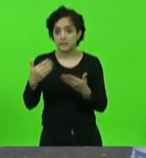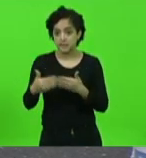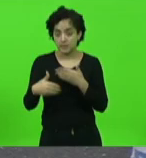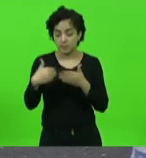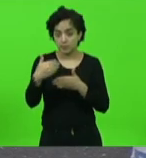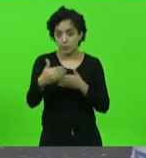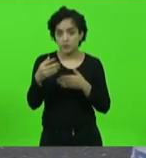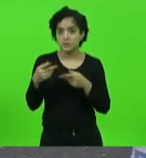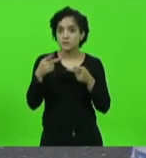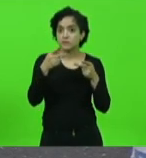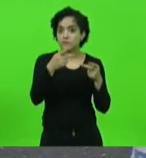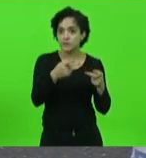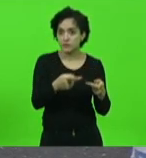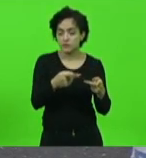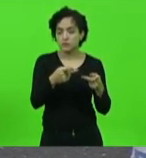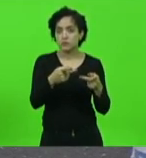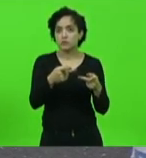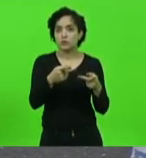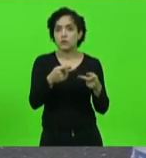visitando